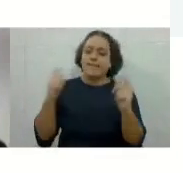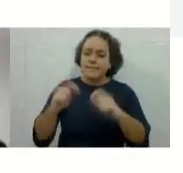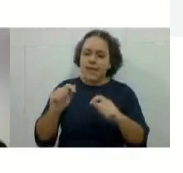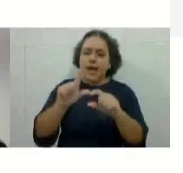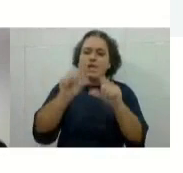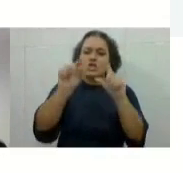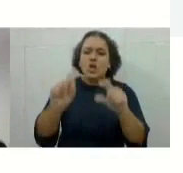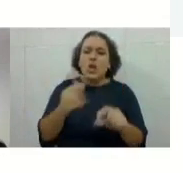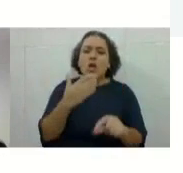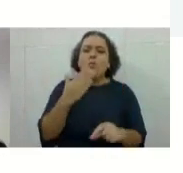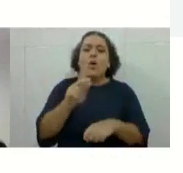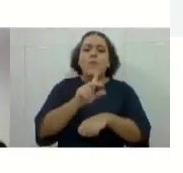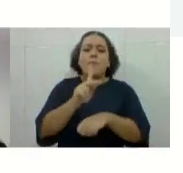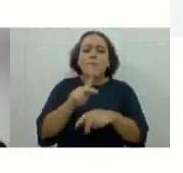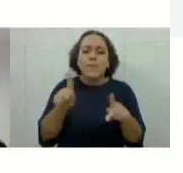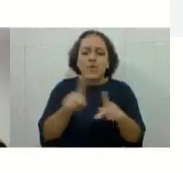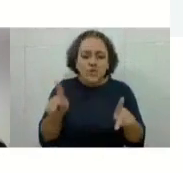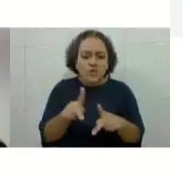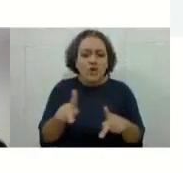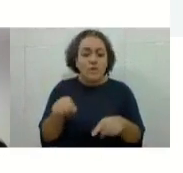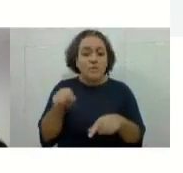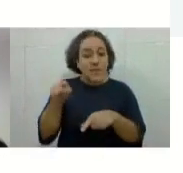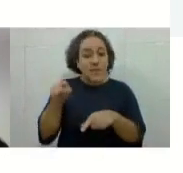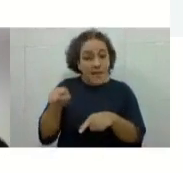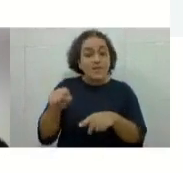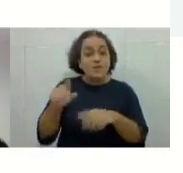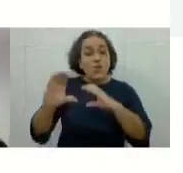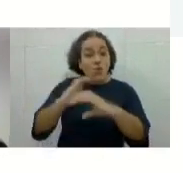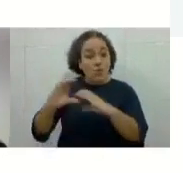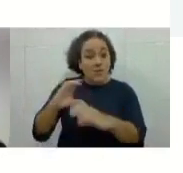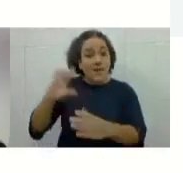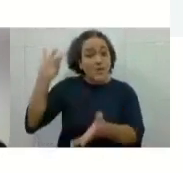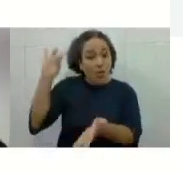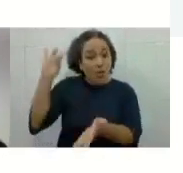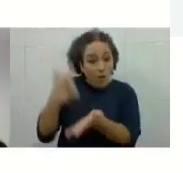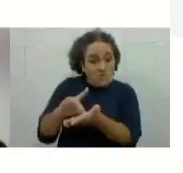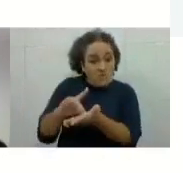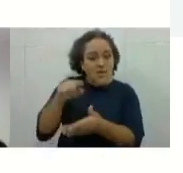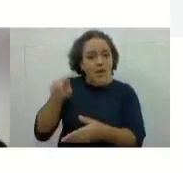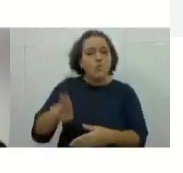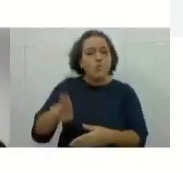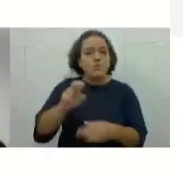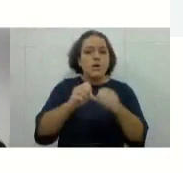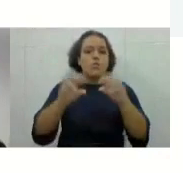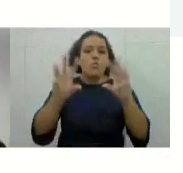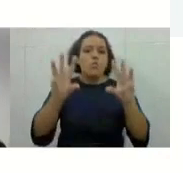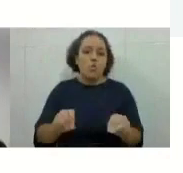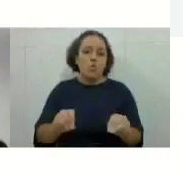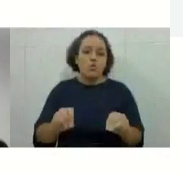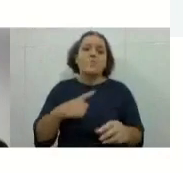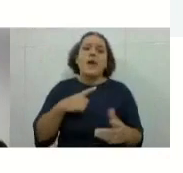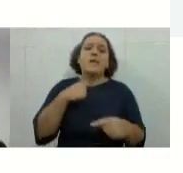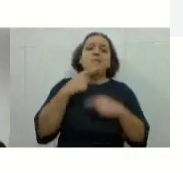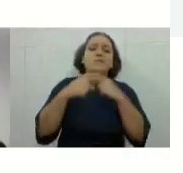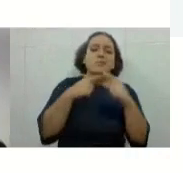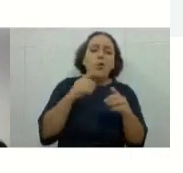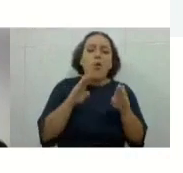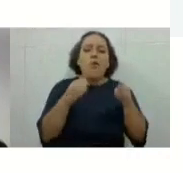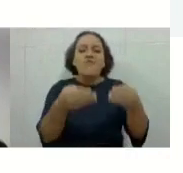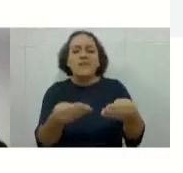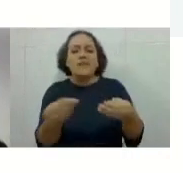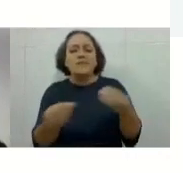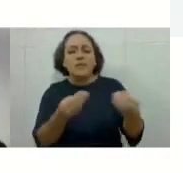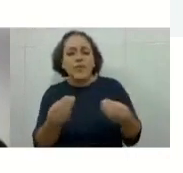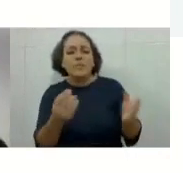oficial, é por meio do Moodle, né? Tem fórum de dúvidas, você pode ir lá no fórum de dúvida, falar, professora, eu estou com dúvida em tal conteúdo e não estou conseguindo